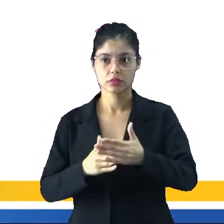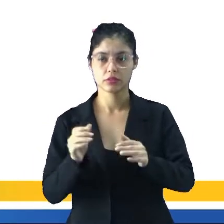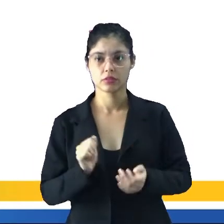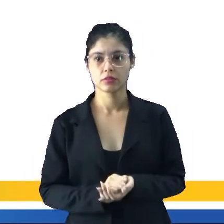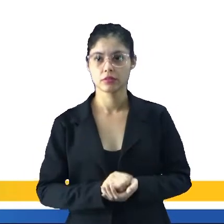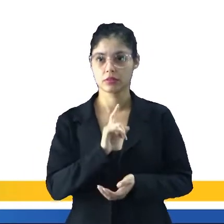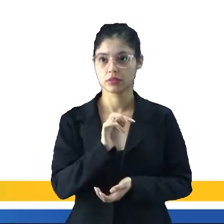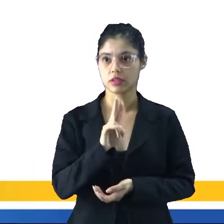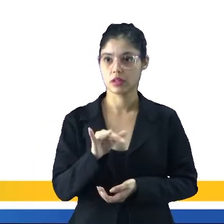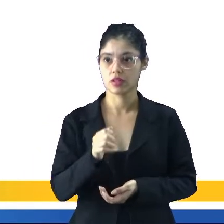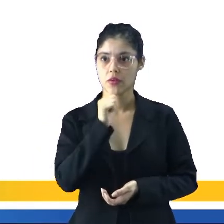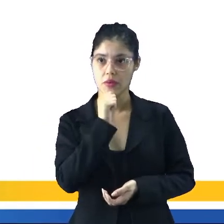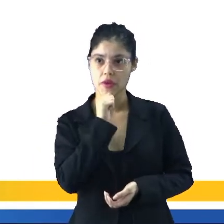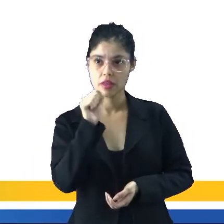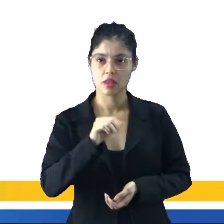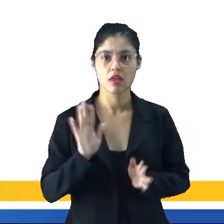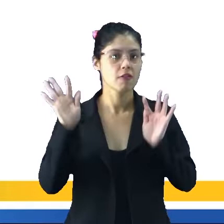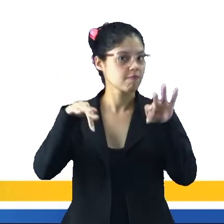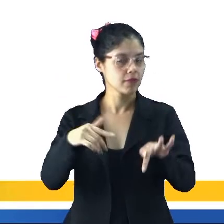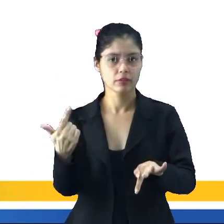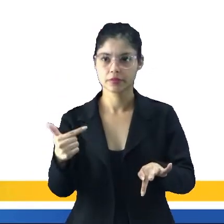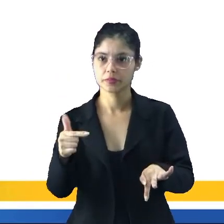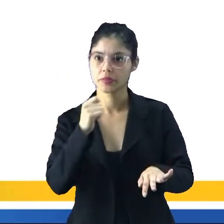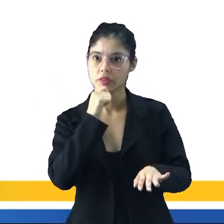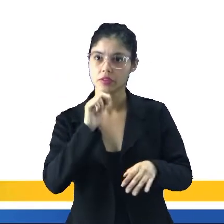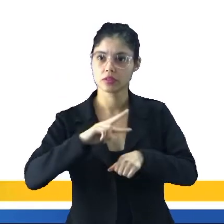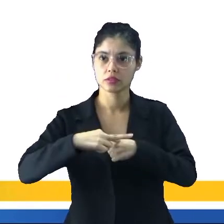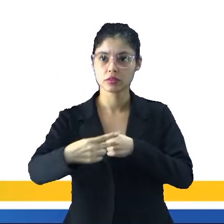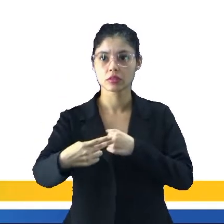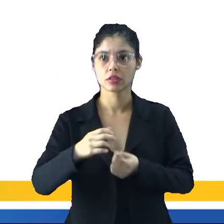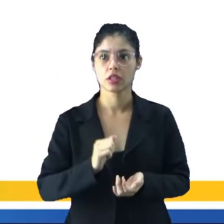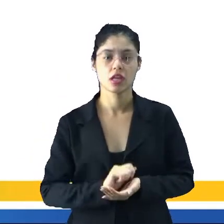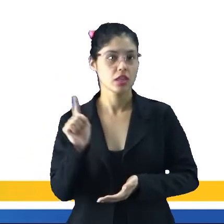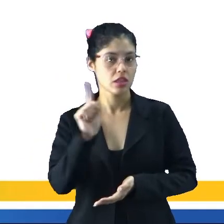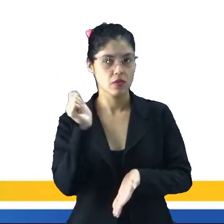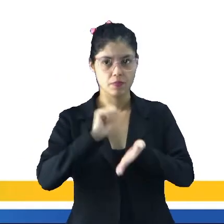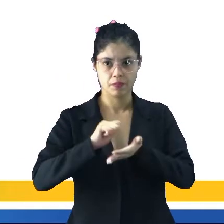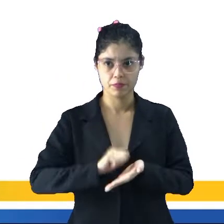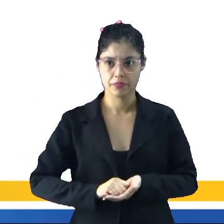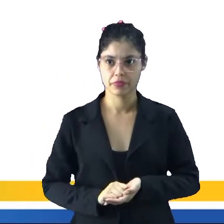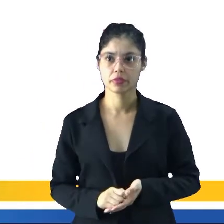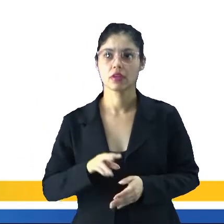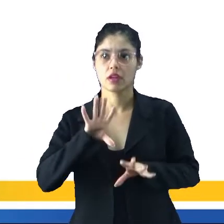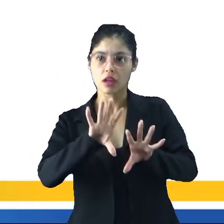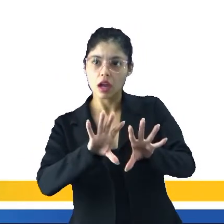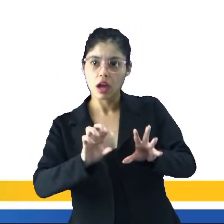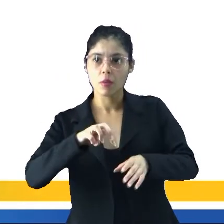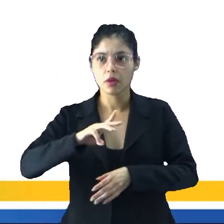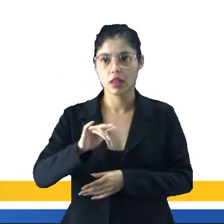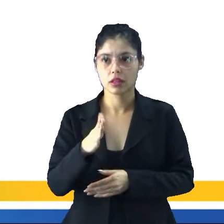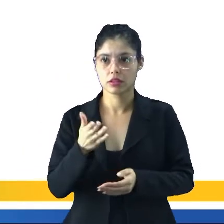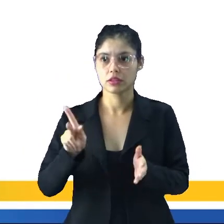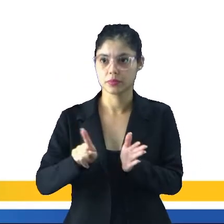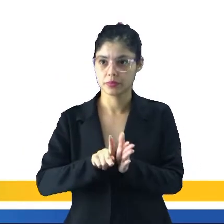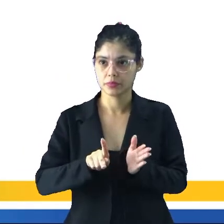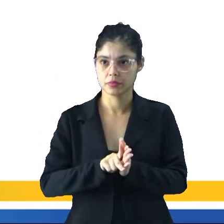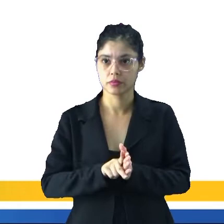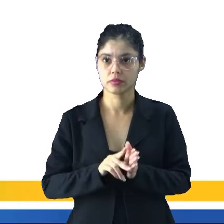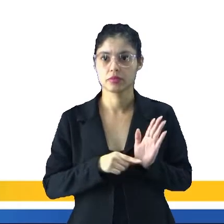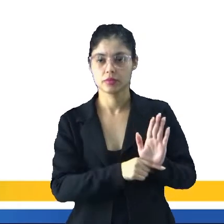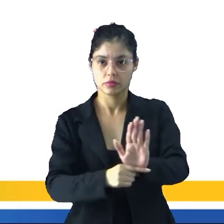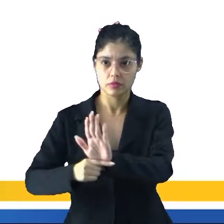e declaração de áreas ainda não finalizados e, consequentemente, não homologados. Essa modalidade de demarcação